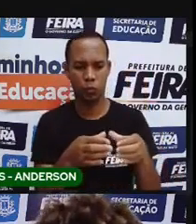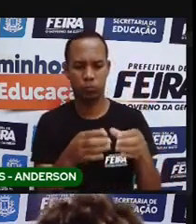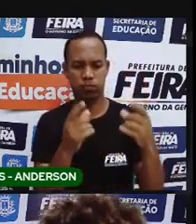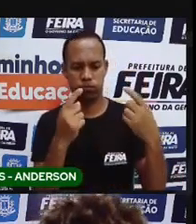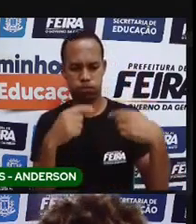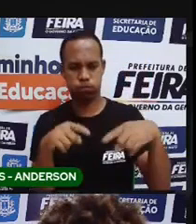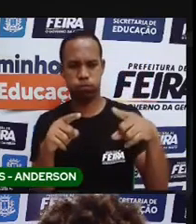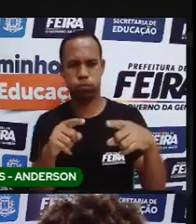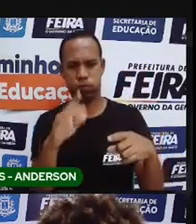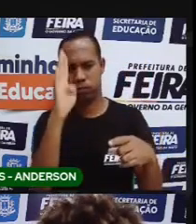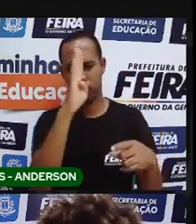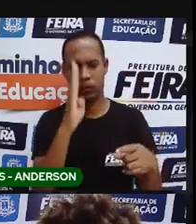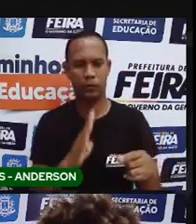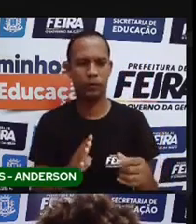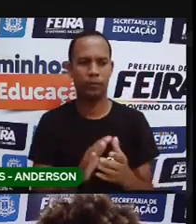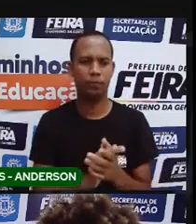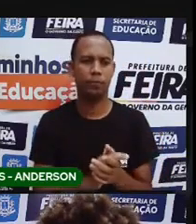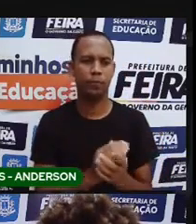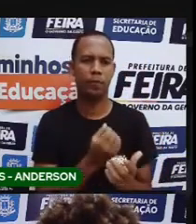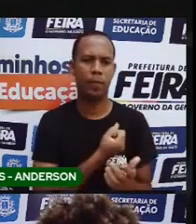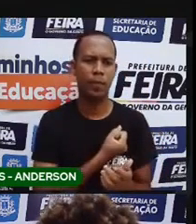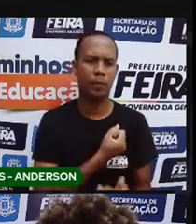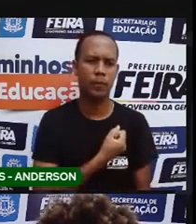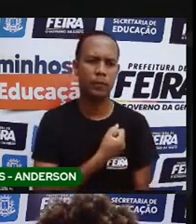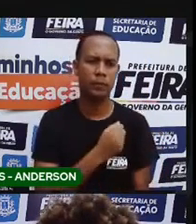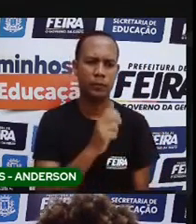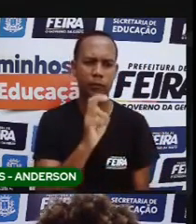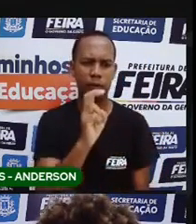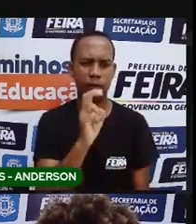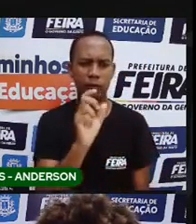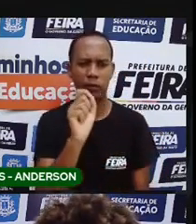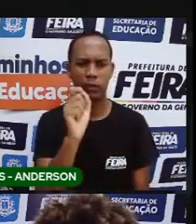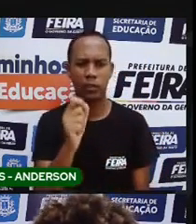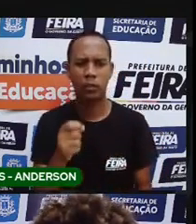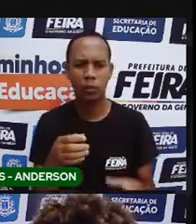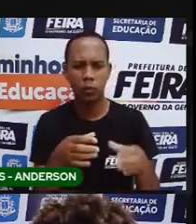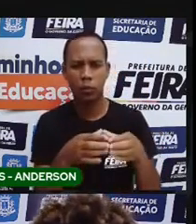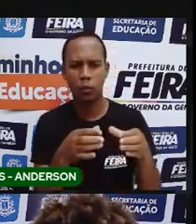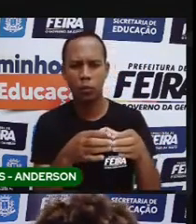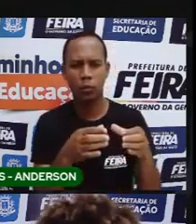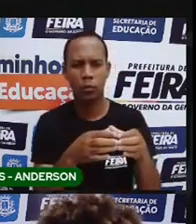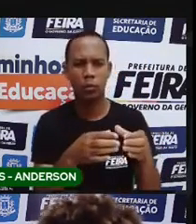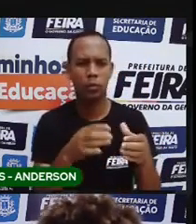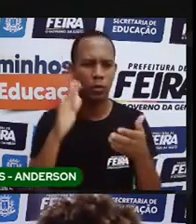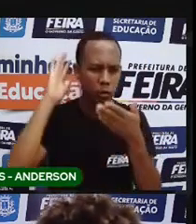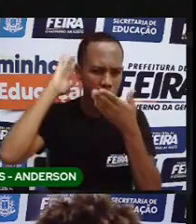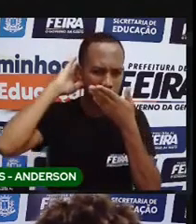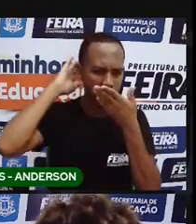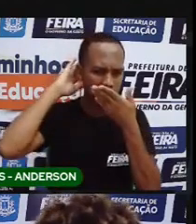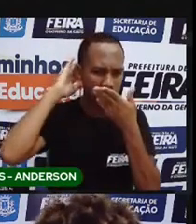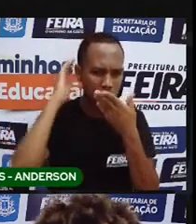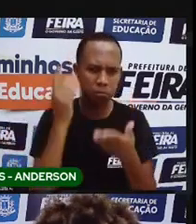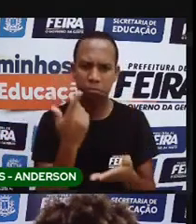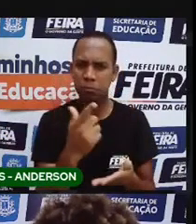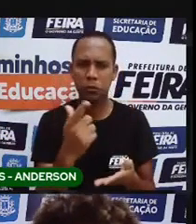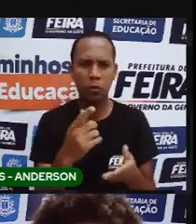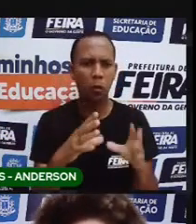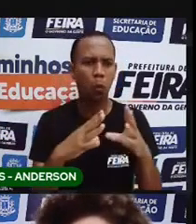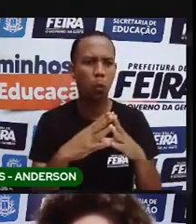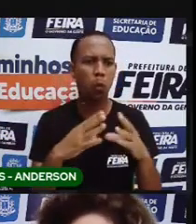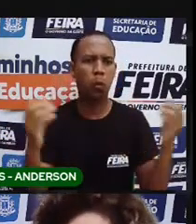Brasil questão cinco de acordo com o texto muitos povos indígenas atualmente já não existem mais